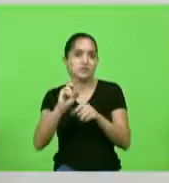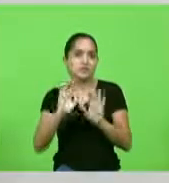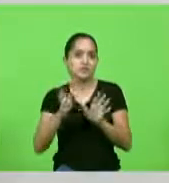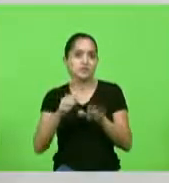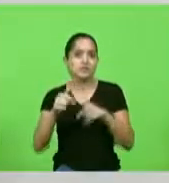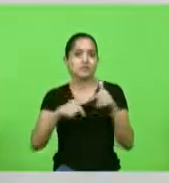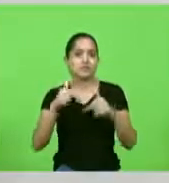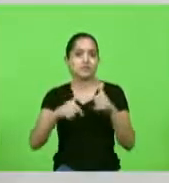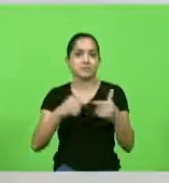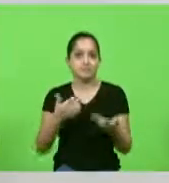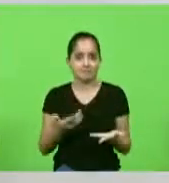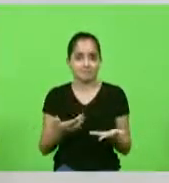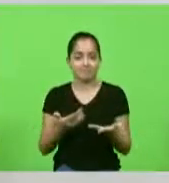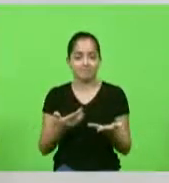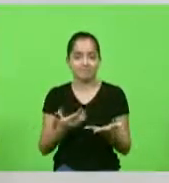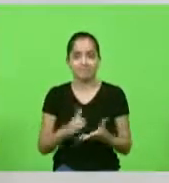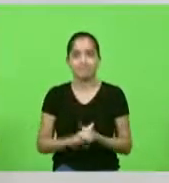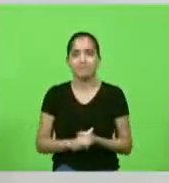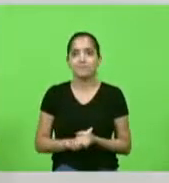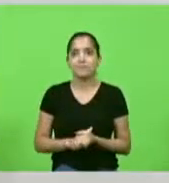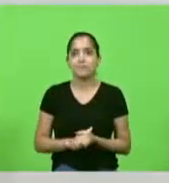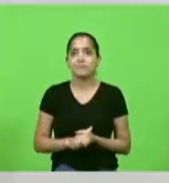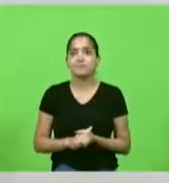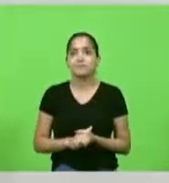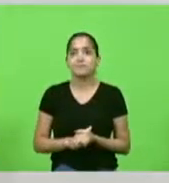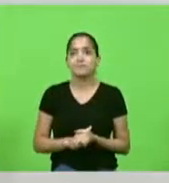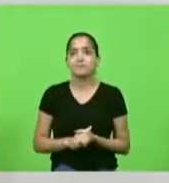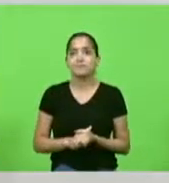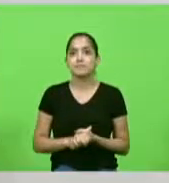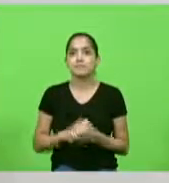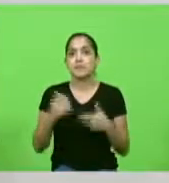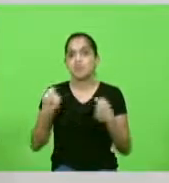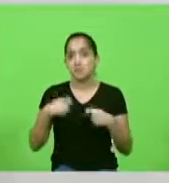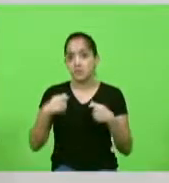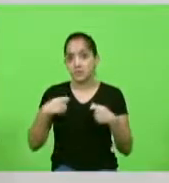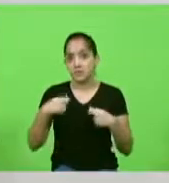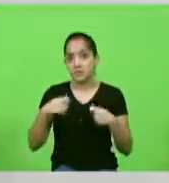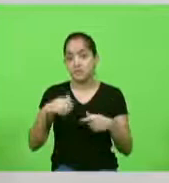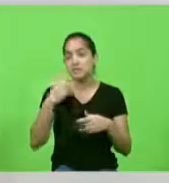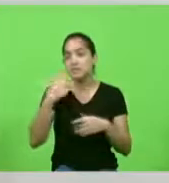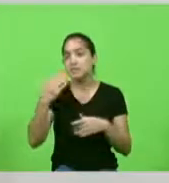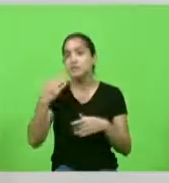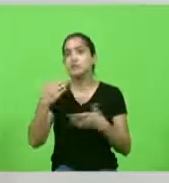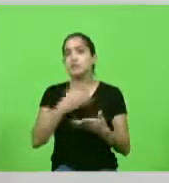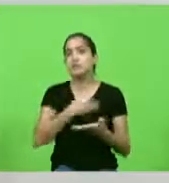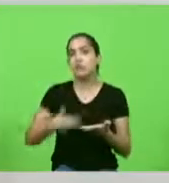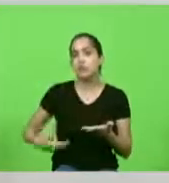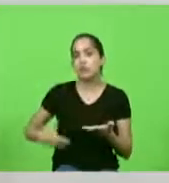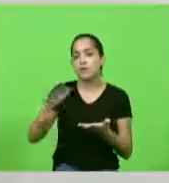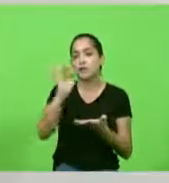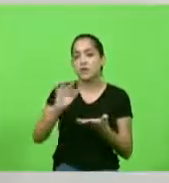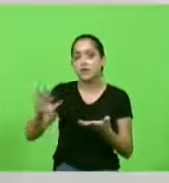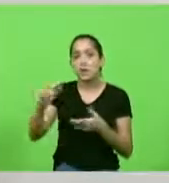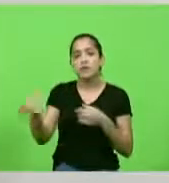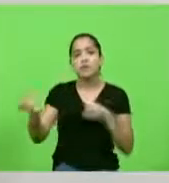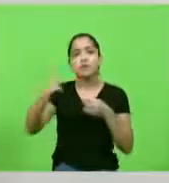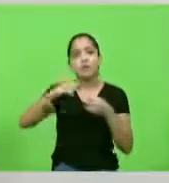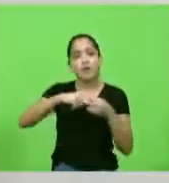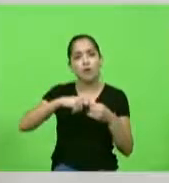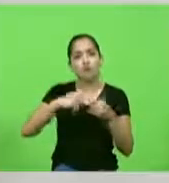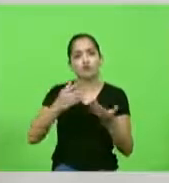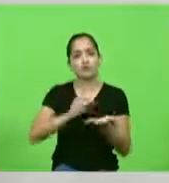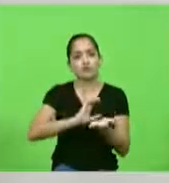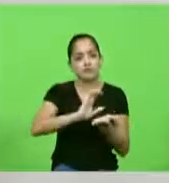então a moção é justamente para que a gente peça ao governo federal para que volte a fazer investimento em pesquisa Santa